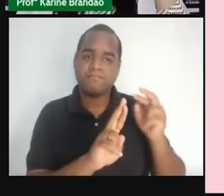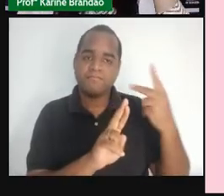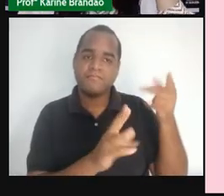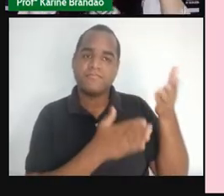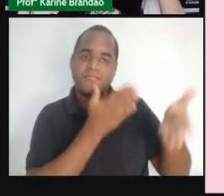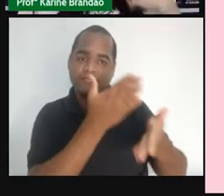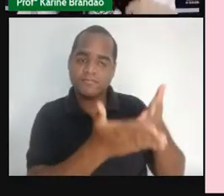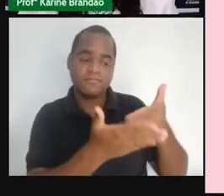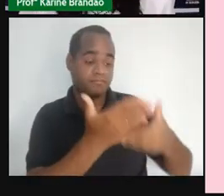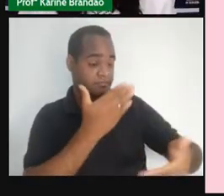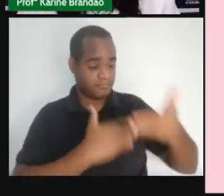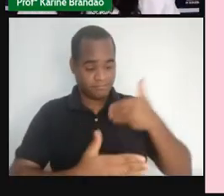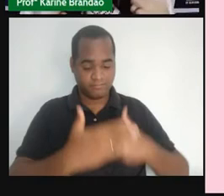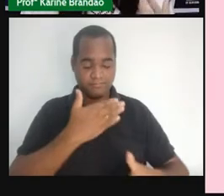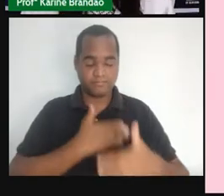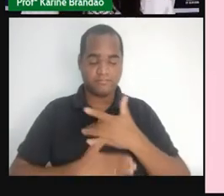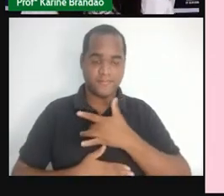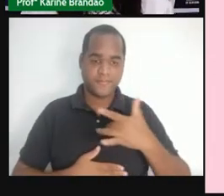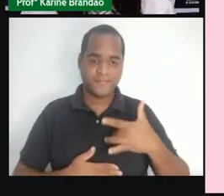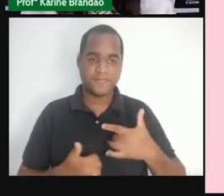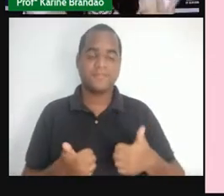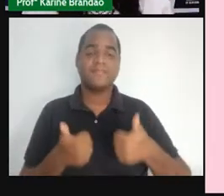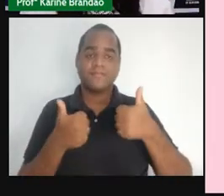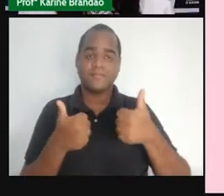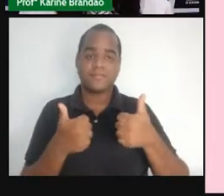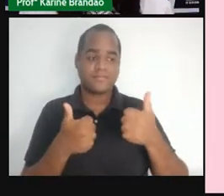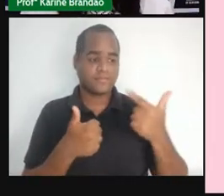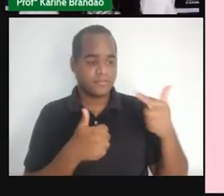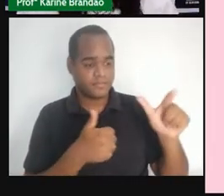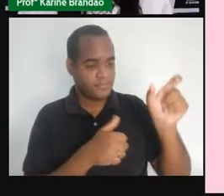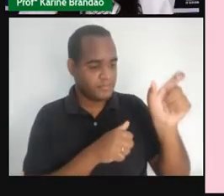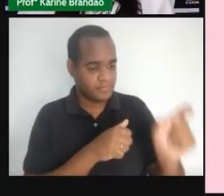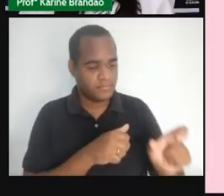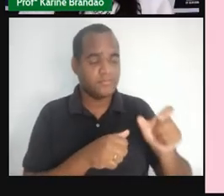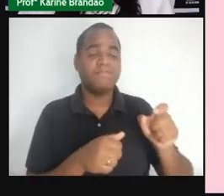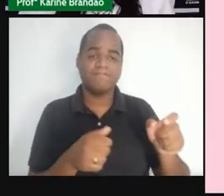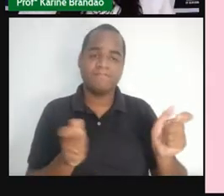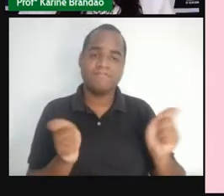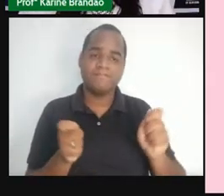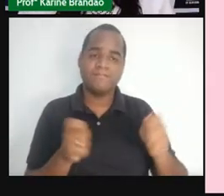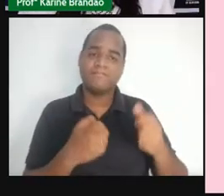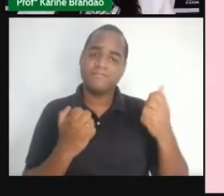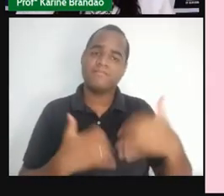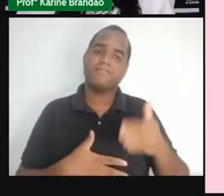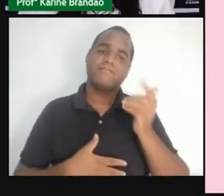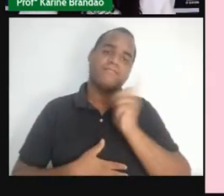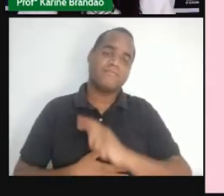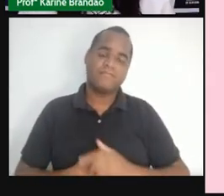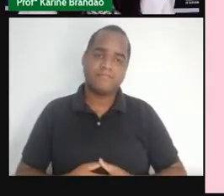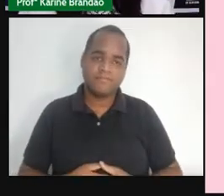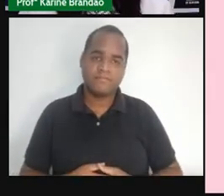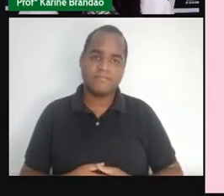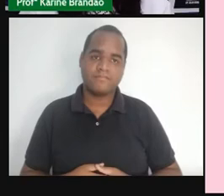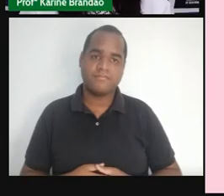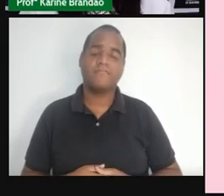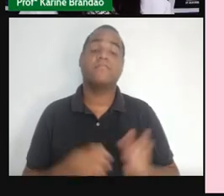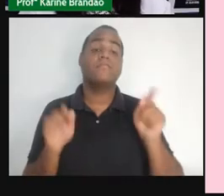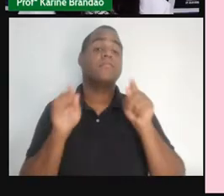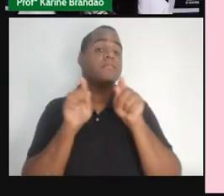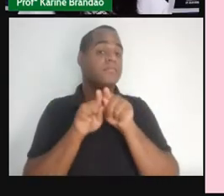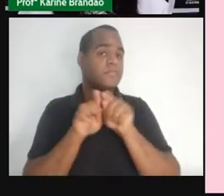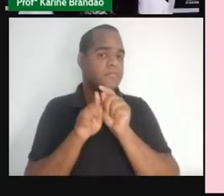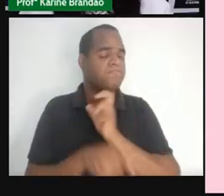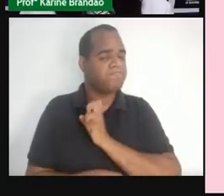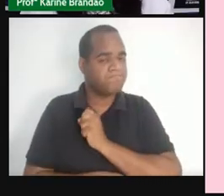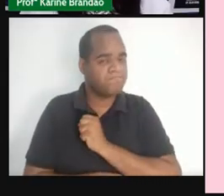a nossa saúde e a saúde do outro e o corpo do outro é necessário. É também amor se